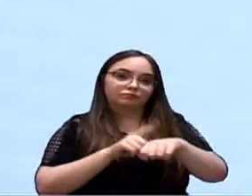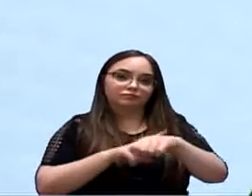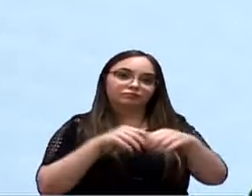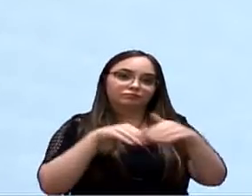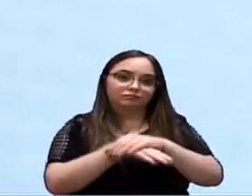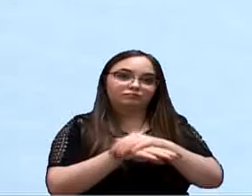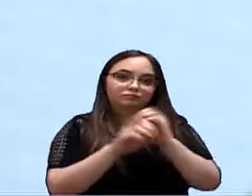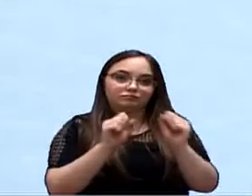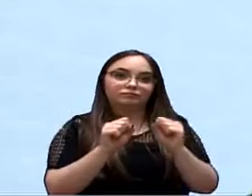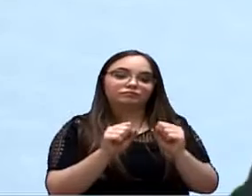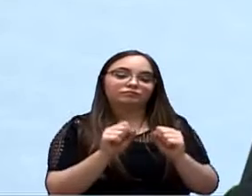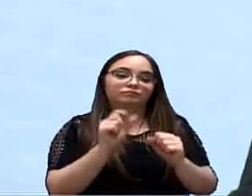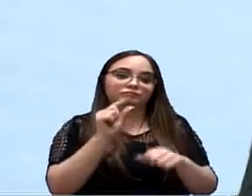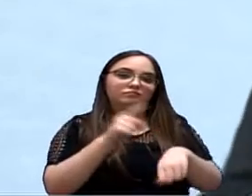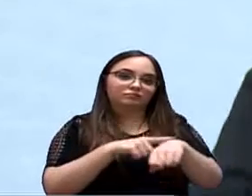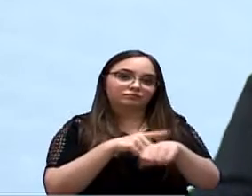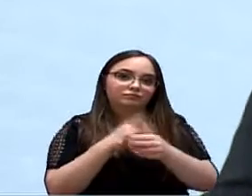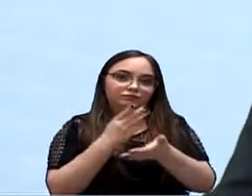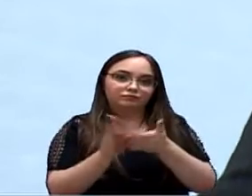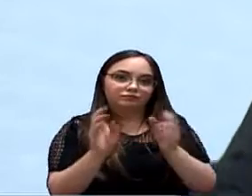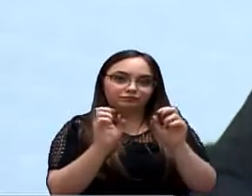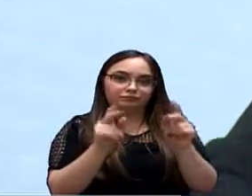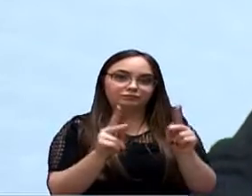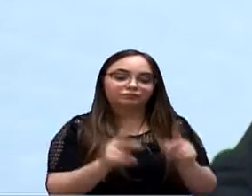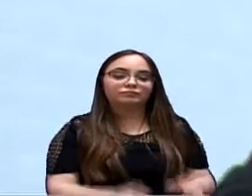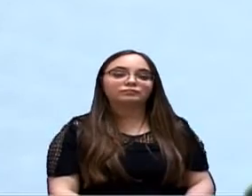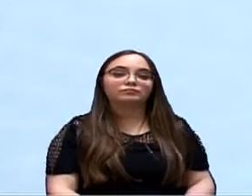minutinhos ainda que restam.